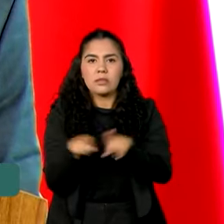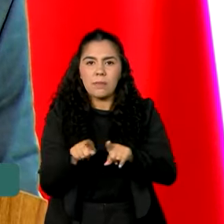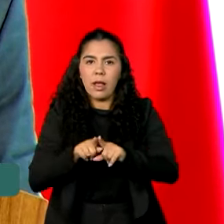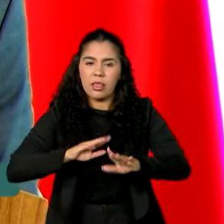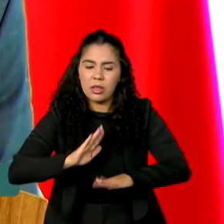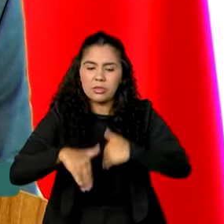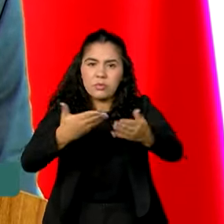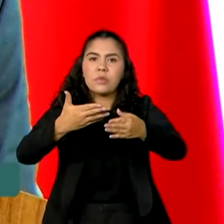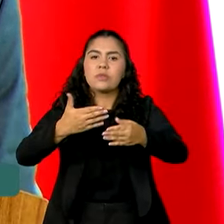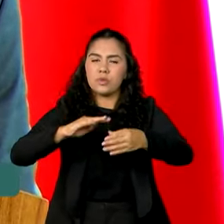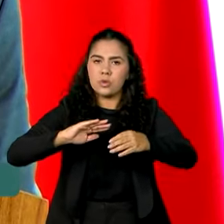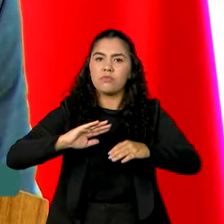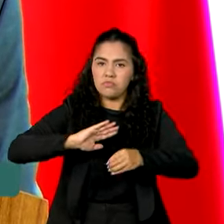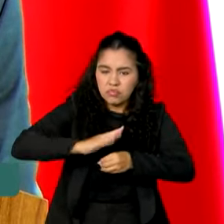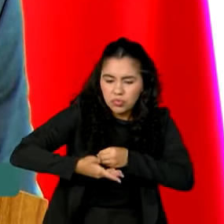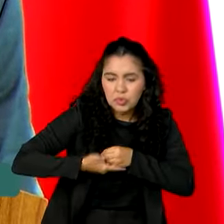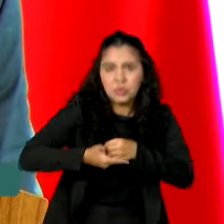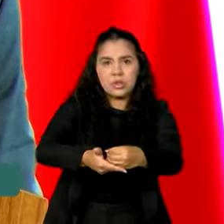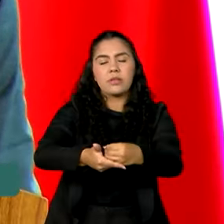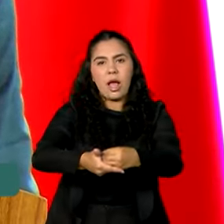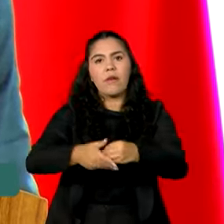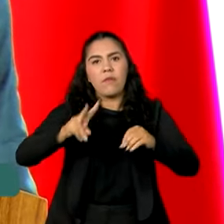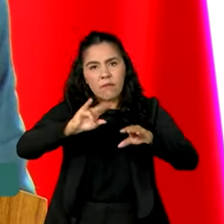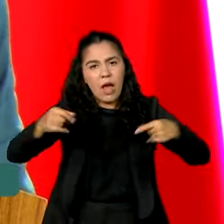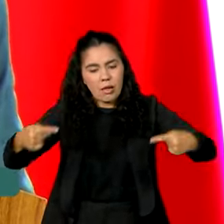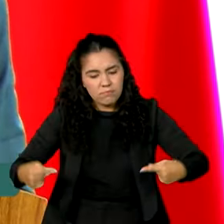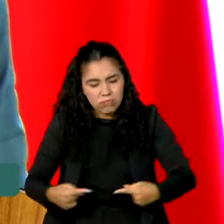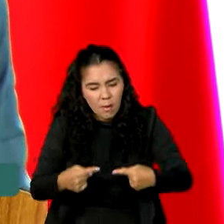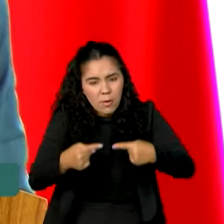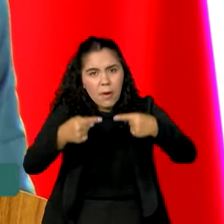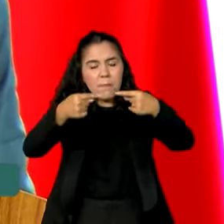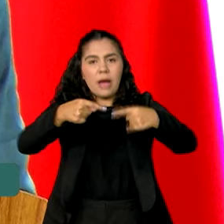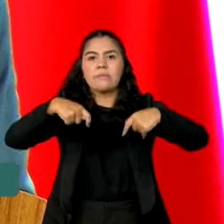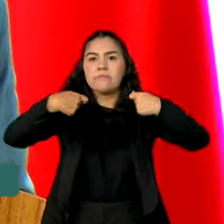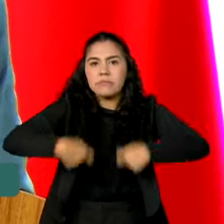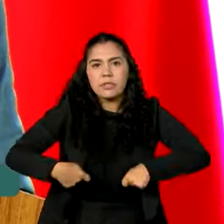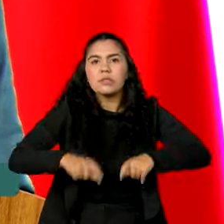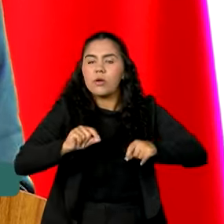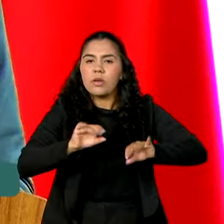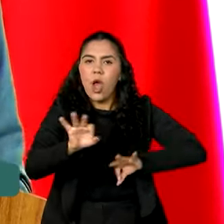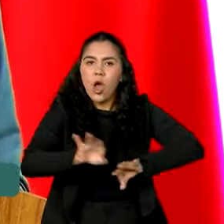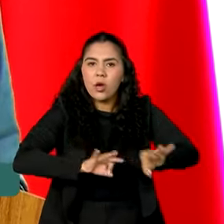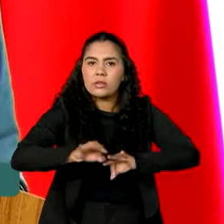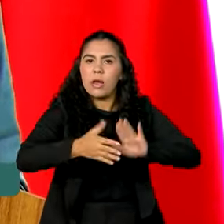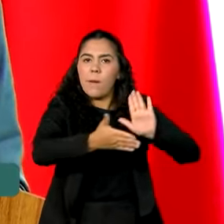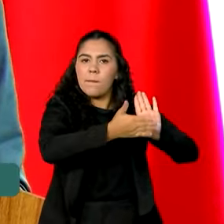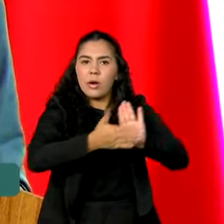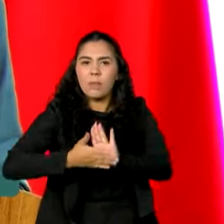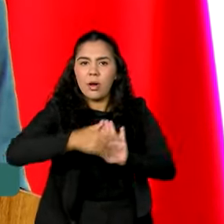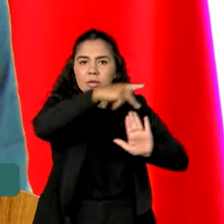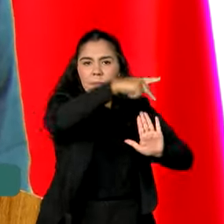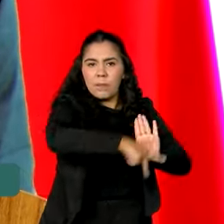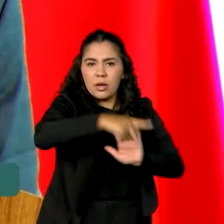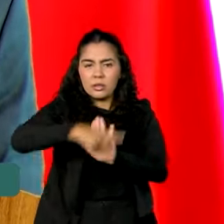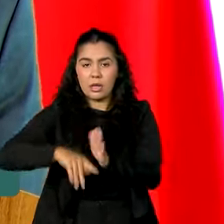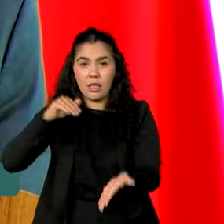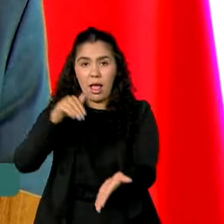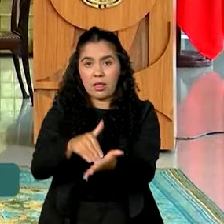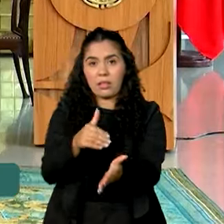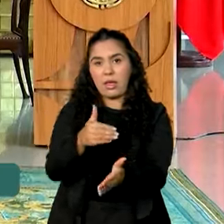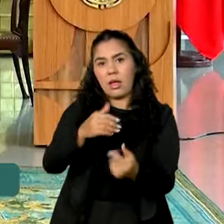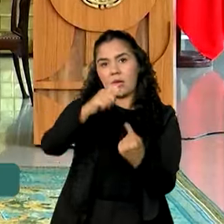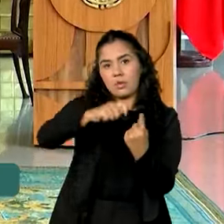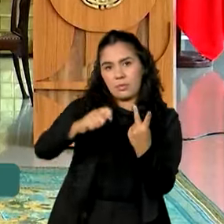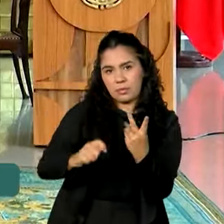sustentável serão estabelecidas e deverão apresentar projetos prioritários em até dois meses.